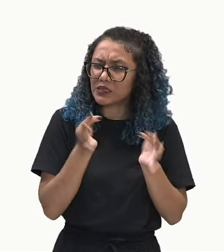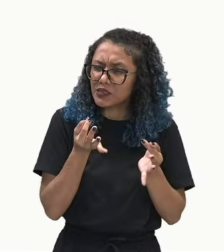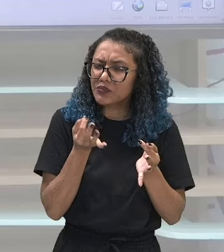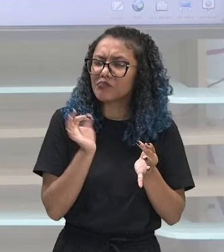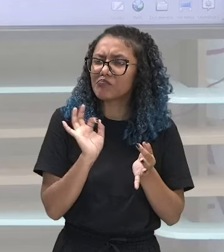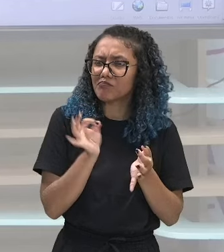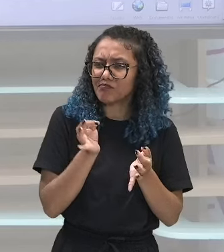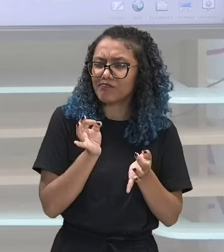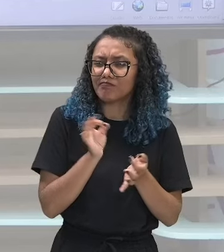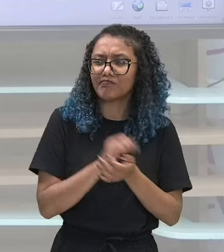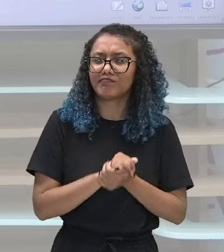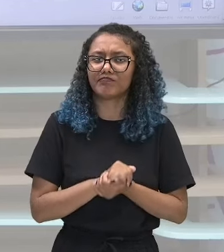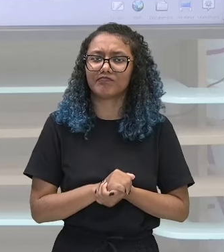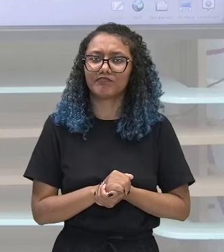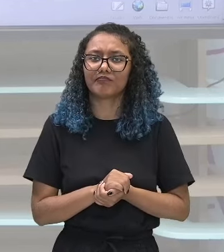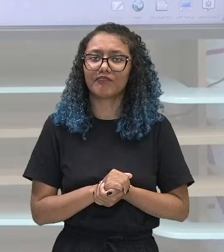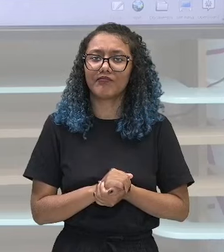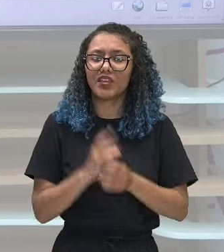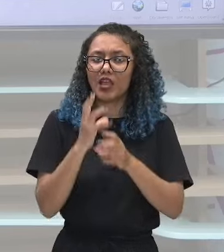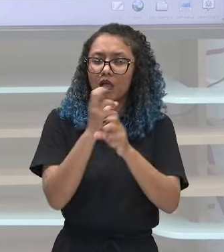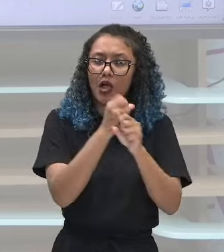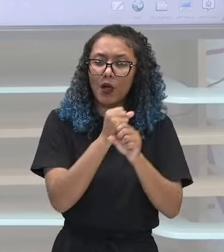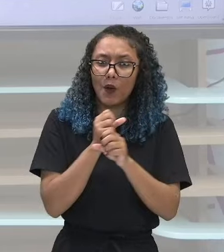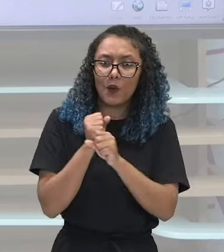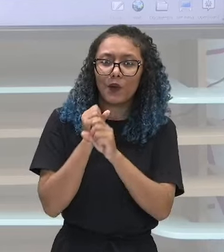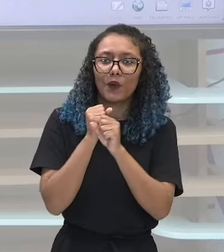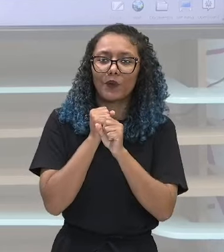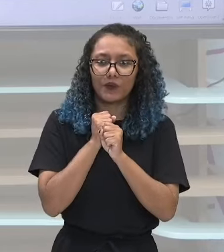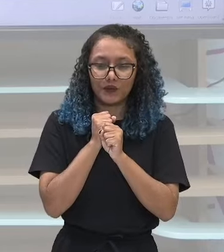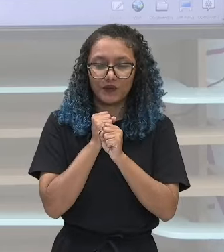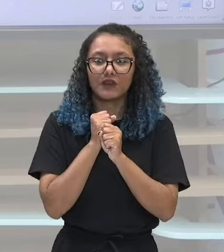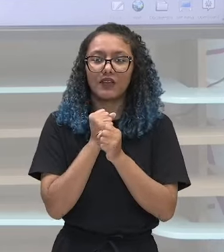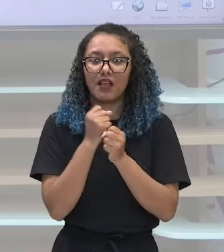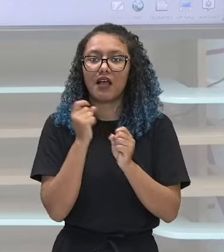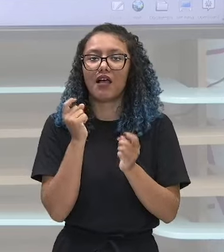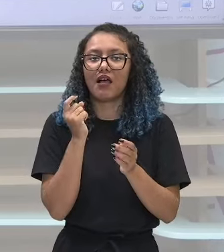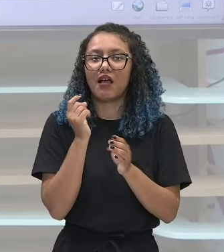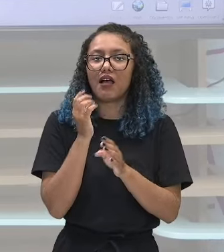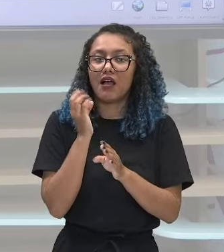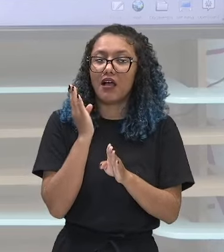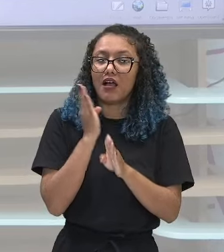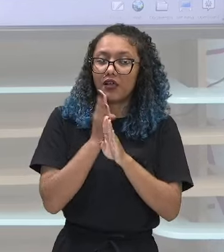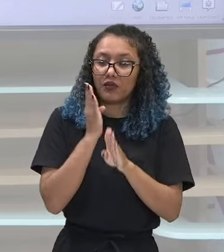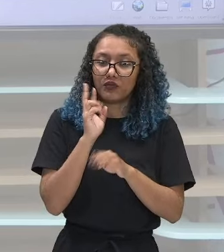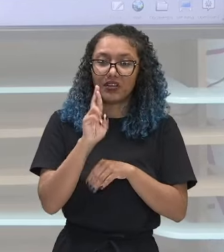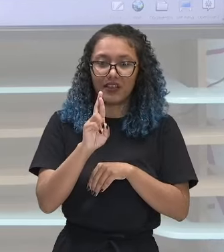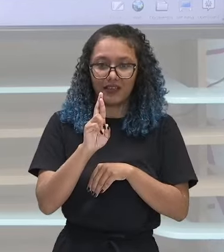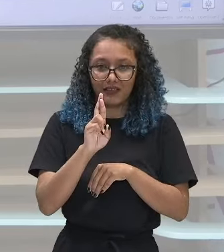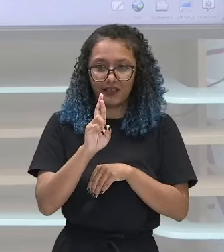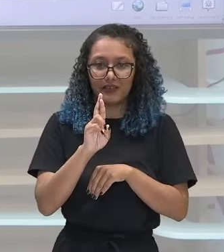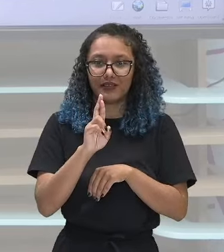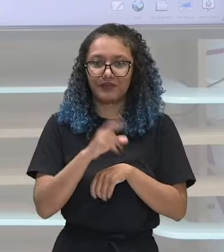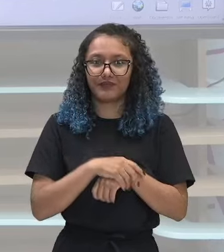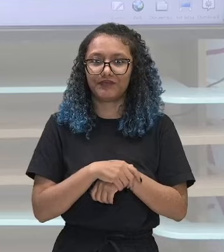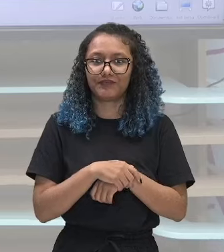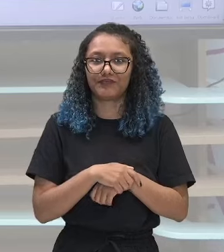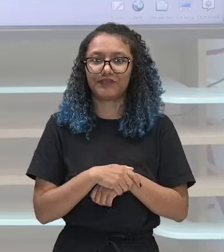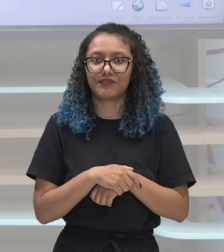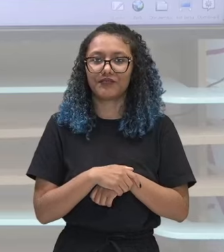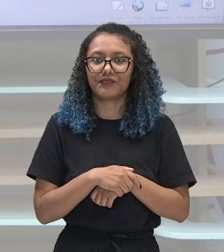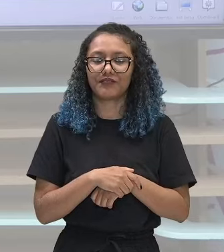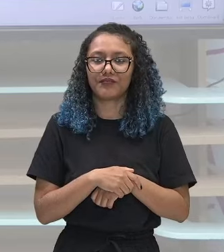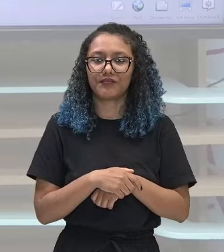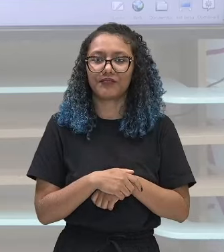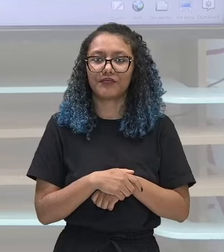Da gente resolver, da gente calcular, obter o valor aí da razão de uma PA. Você simplesmente